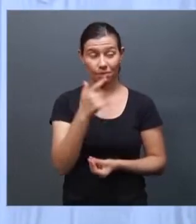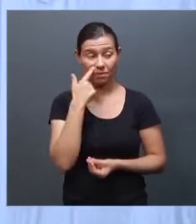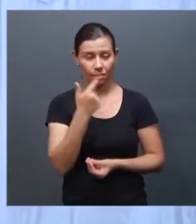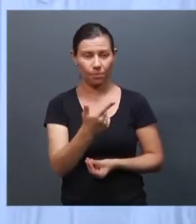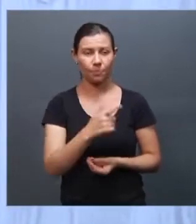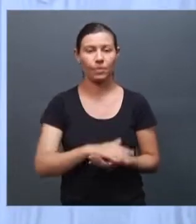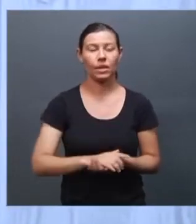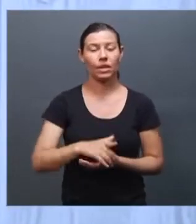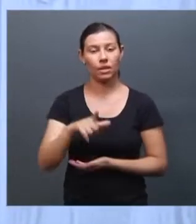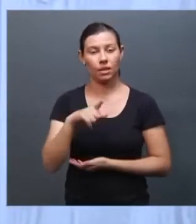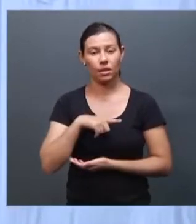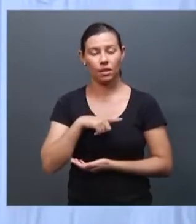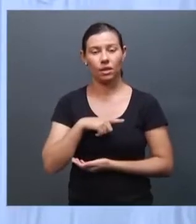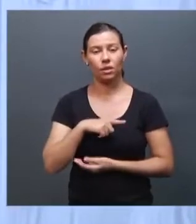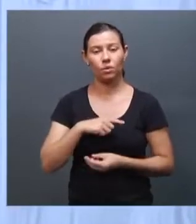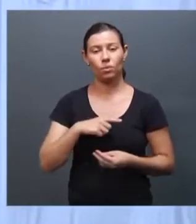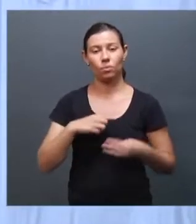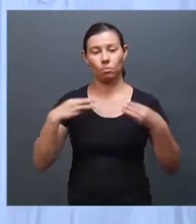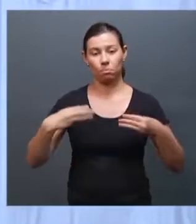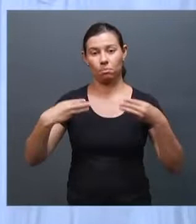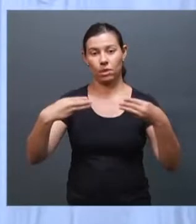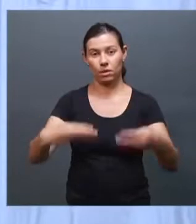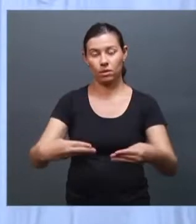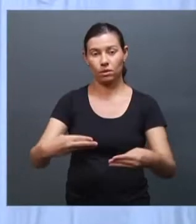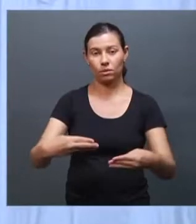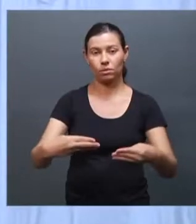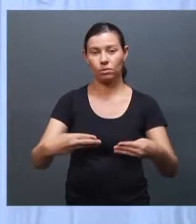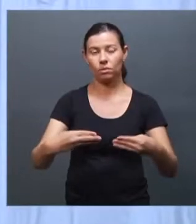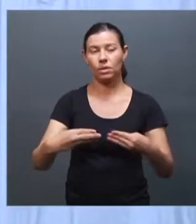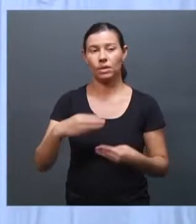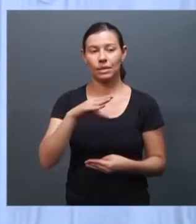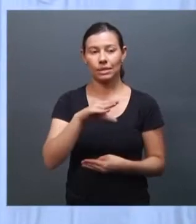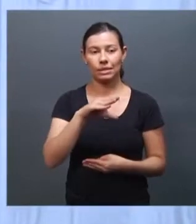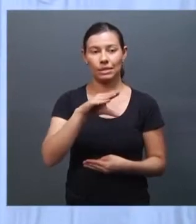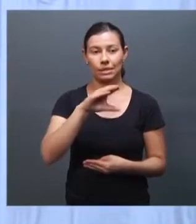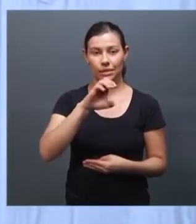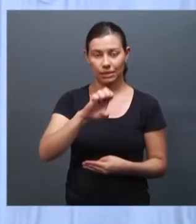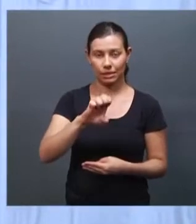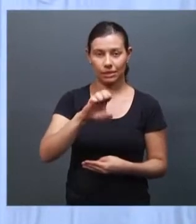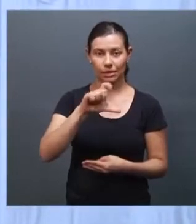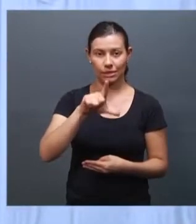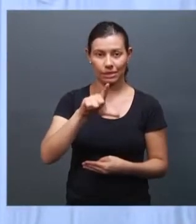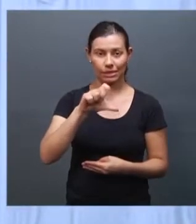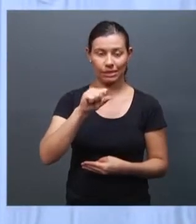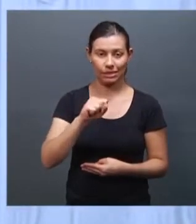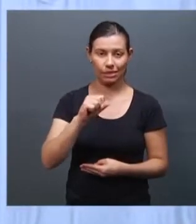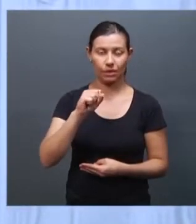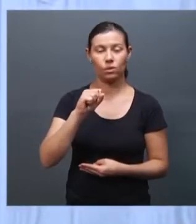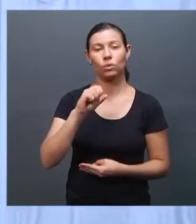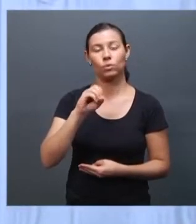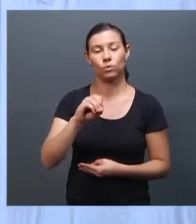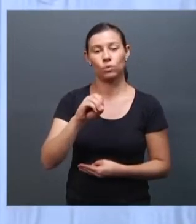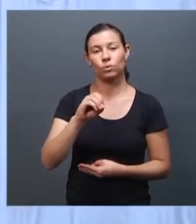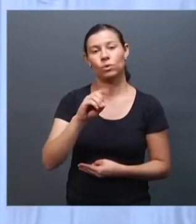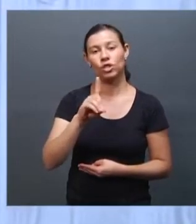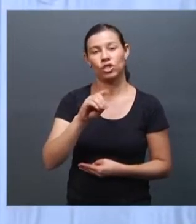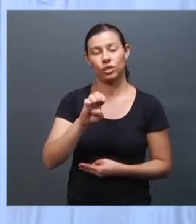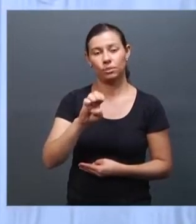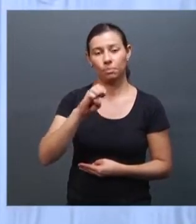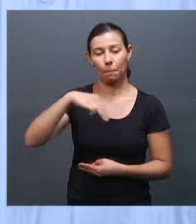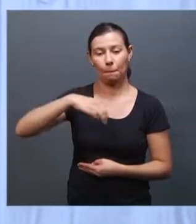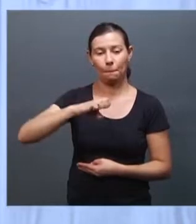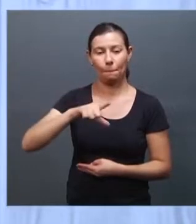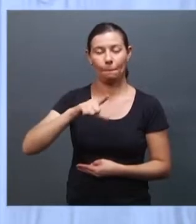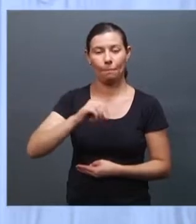que foi o relator, a gente tem uma posição de que se inclua a homofobia e a